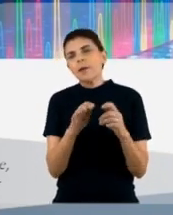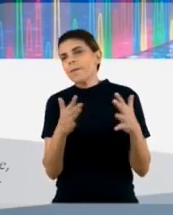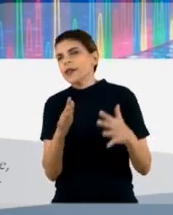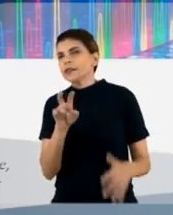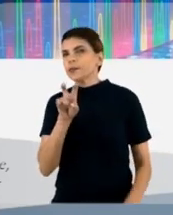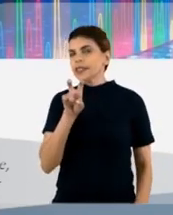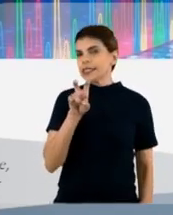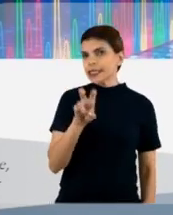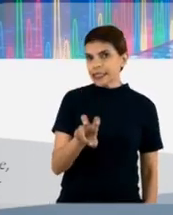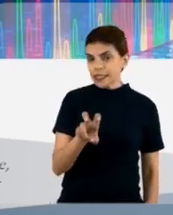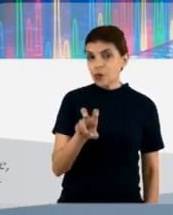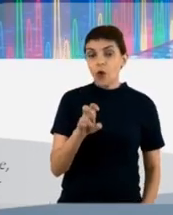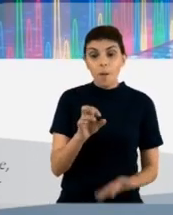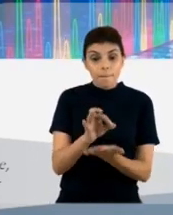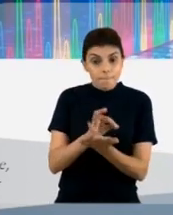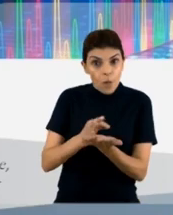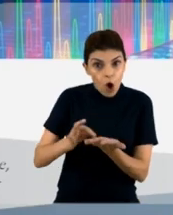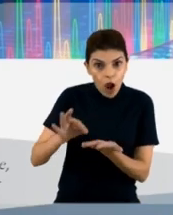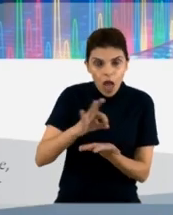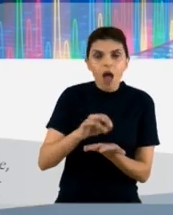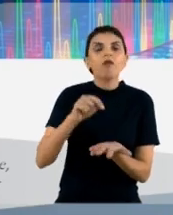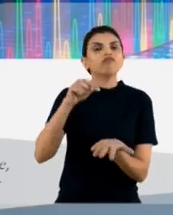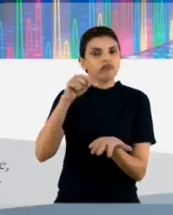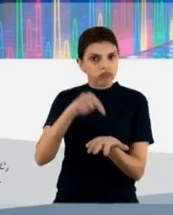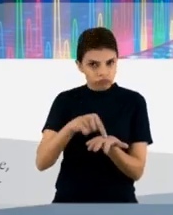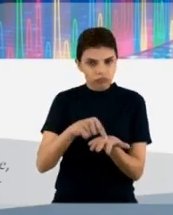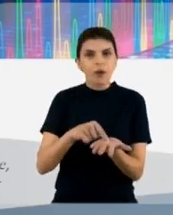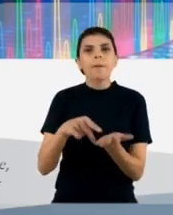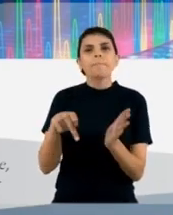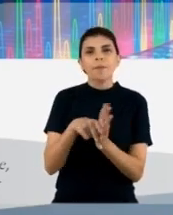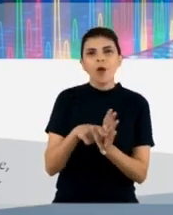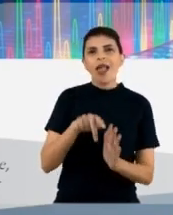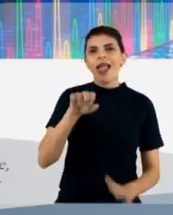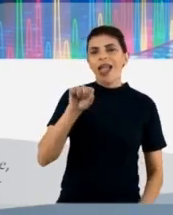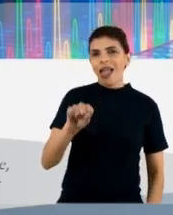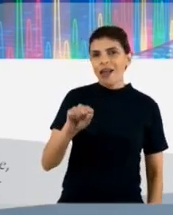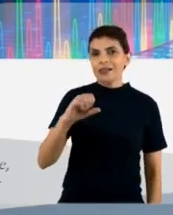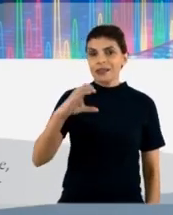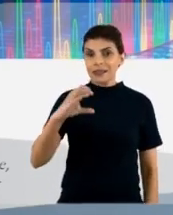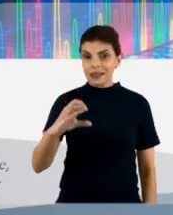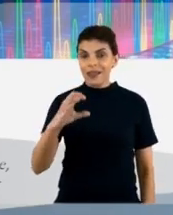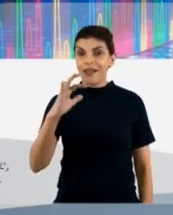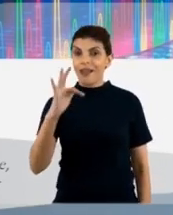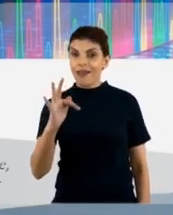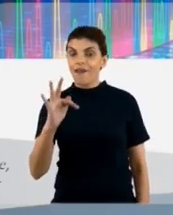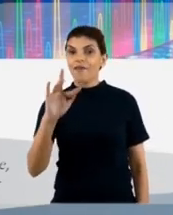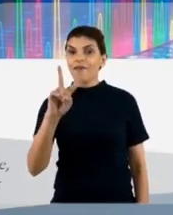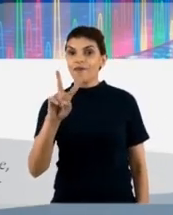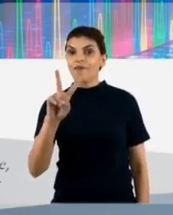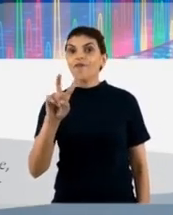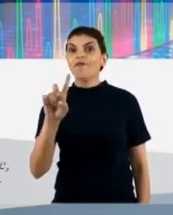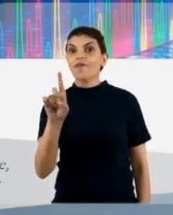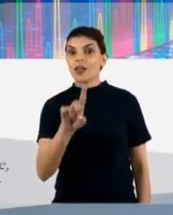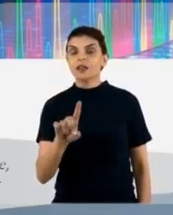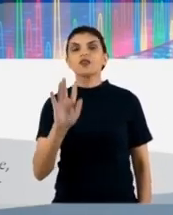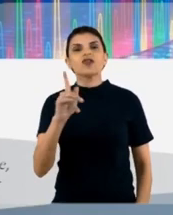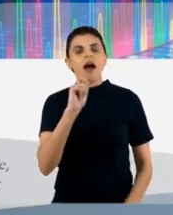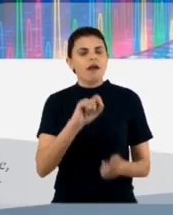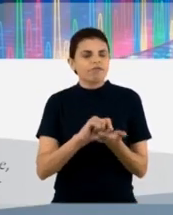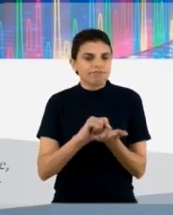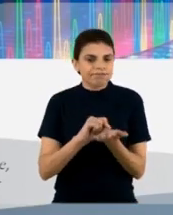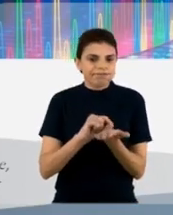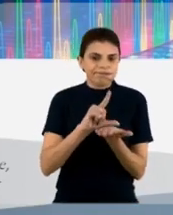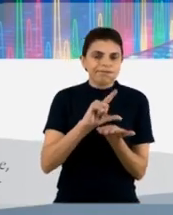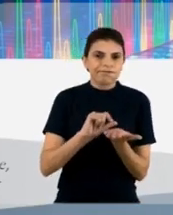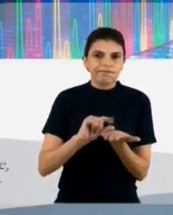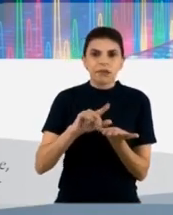de cinco moléculas candidatas que são esses SCFVs que foram mais enriquecidos naquela